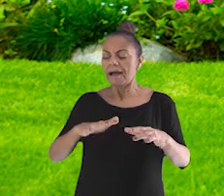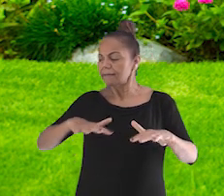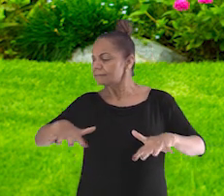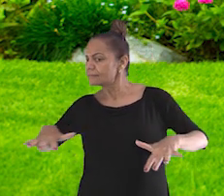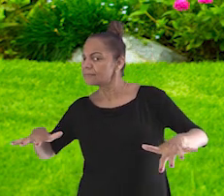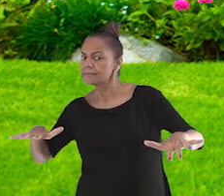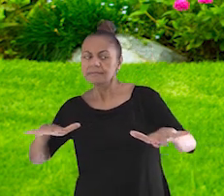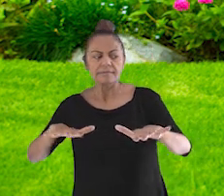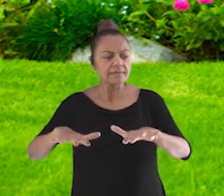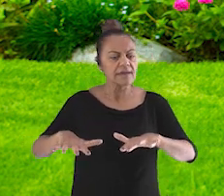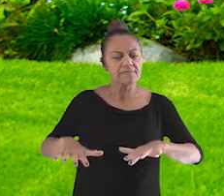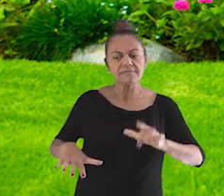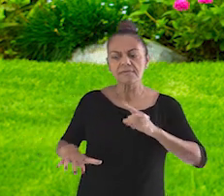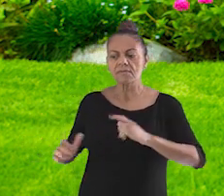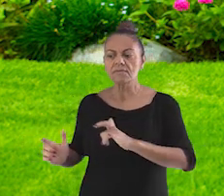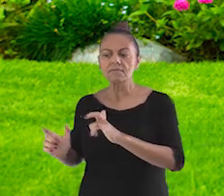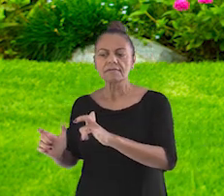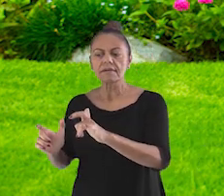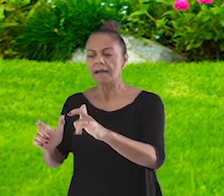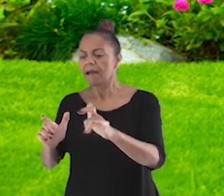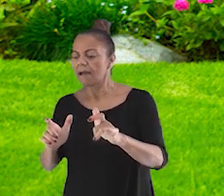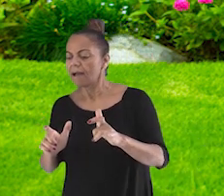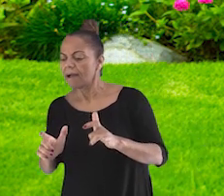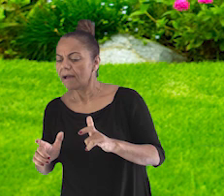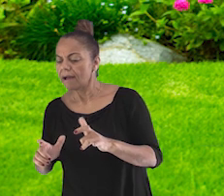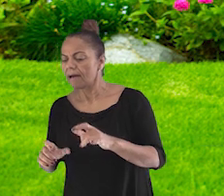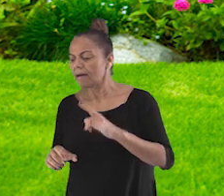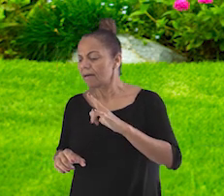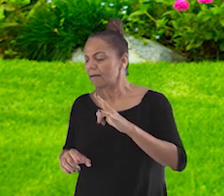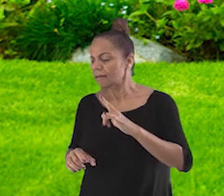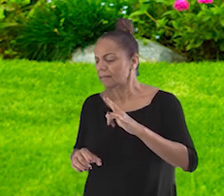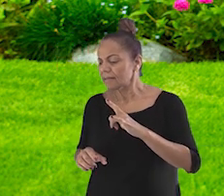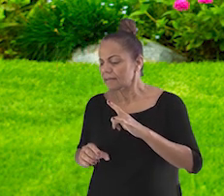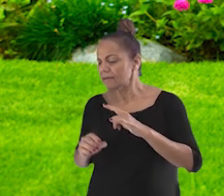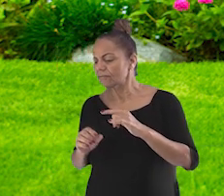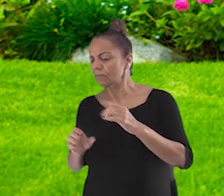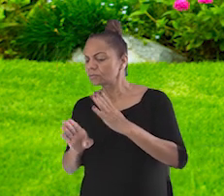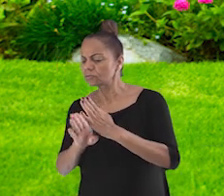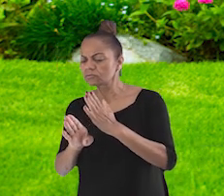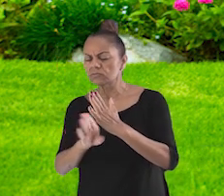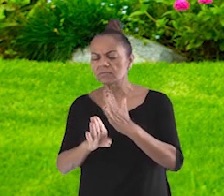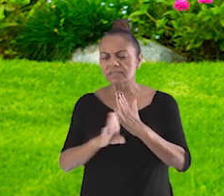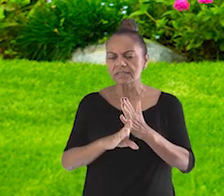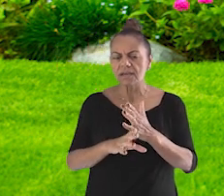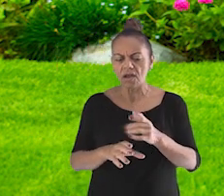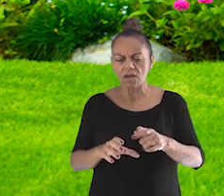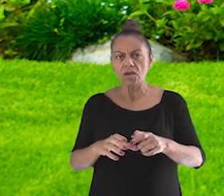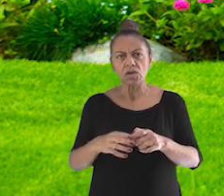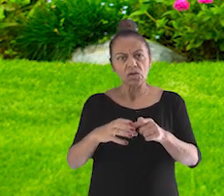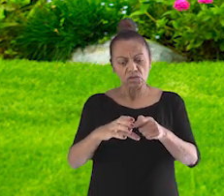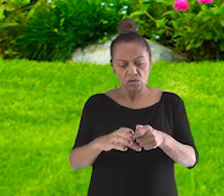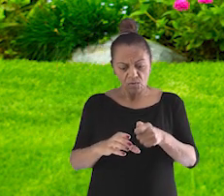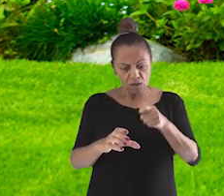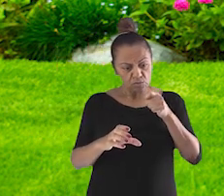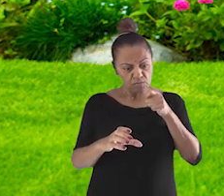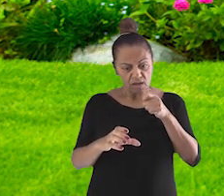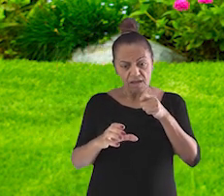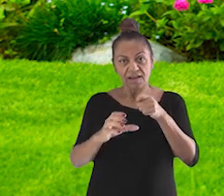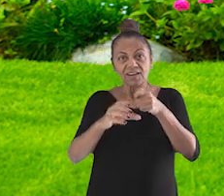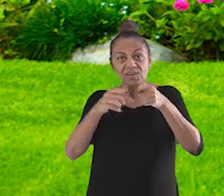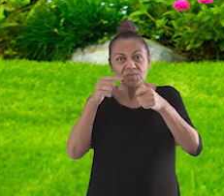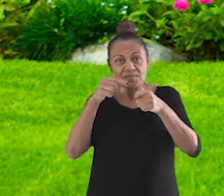casa. Hum, já sei. Já que eu estou com a minha lupa, acho melhor investigarmos isso.